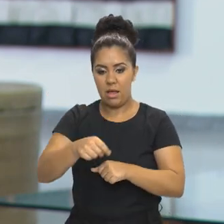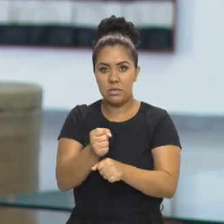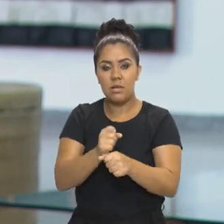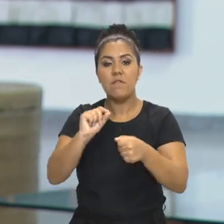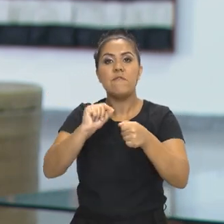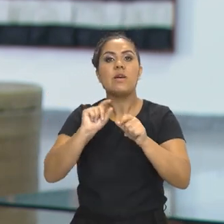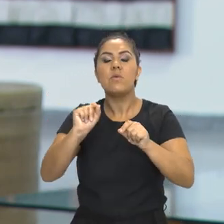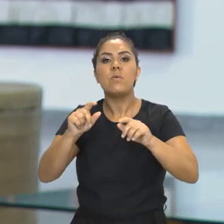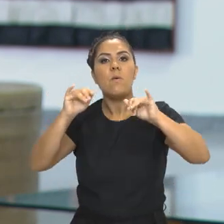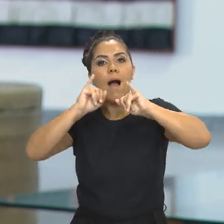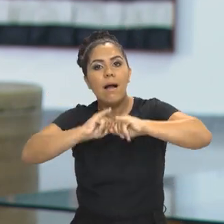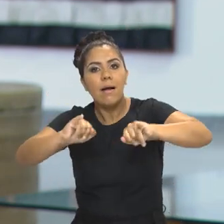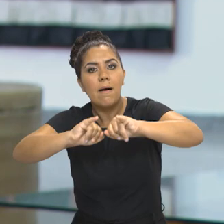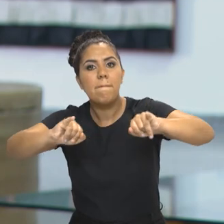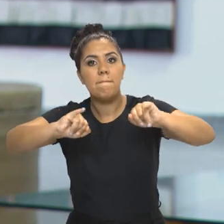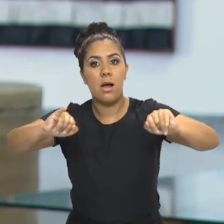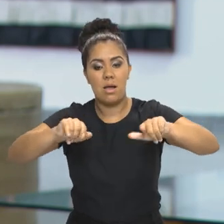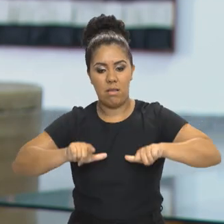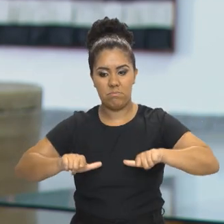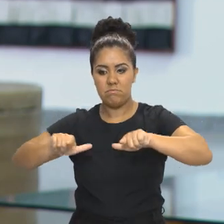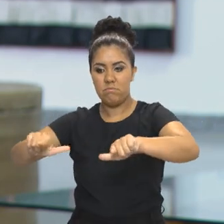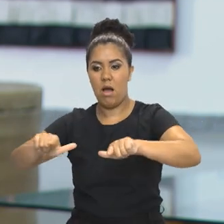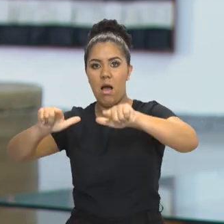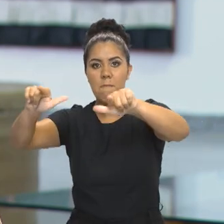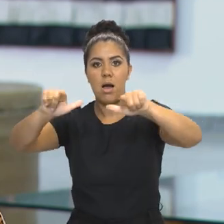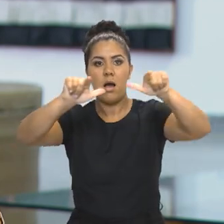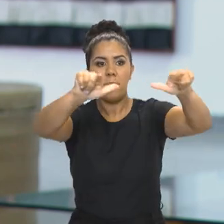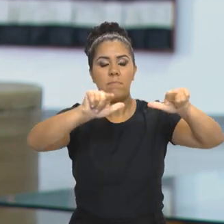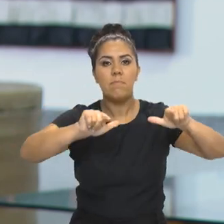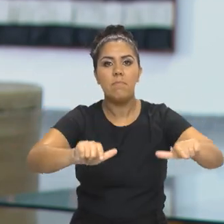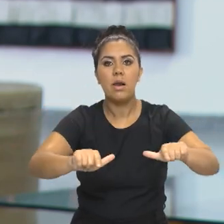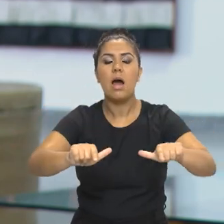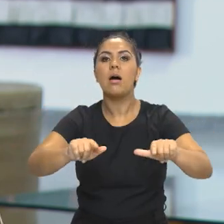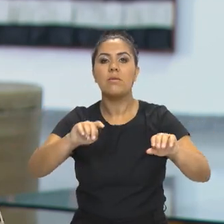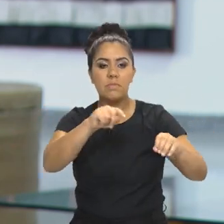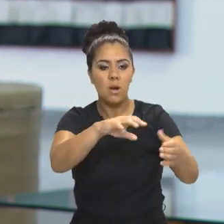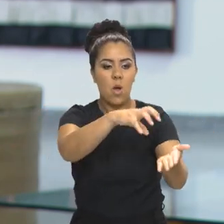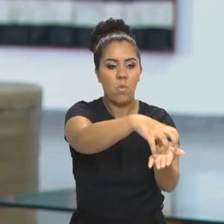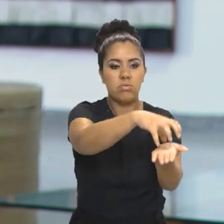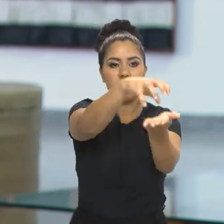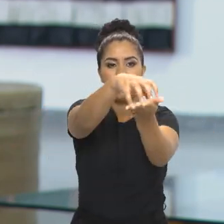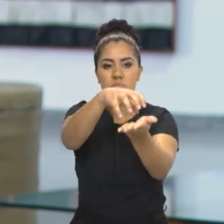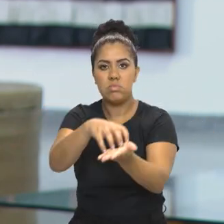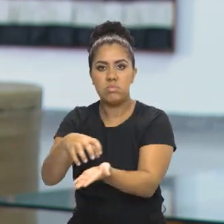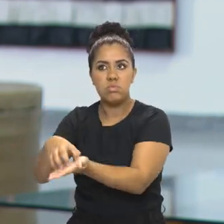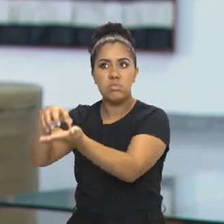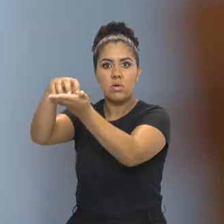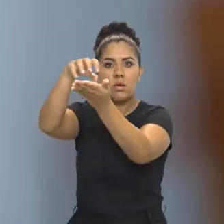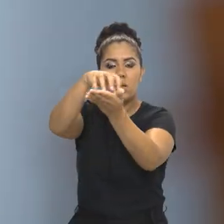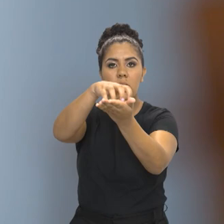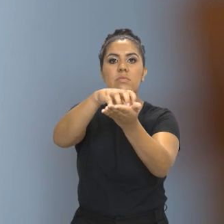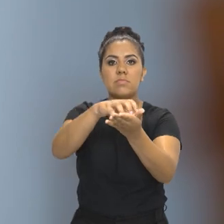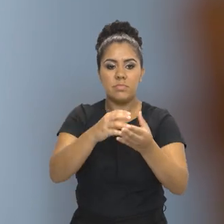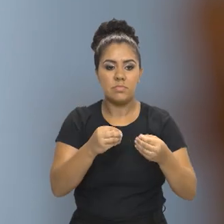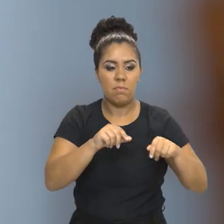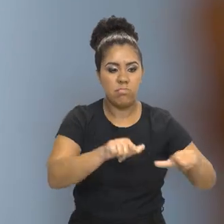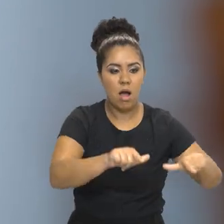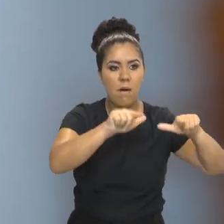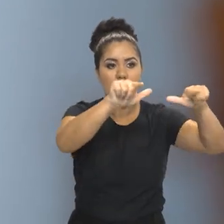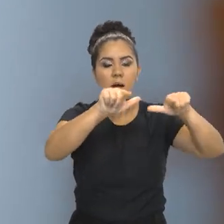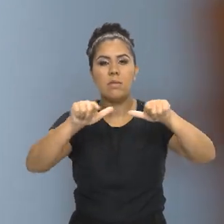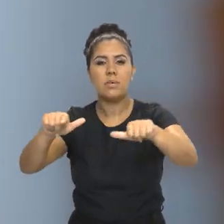que é para reconhecer as iniciativas populares e comunitárias de museus e memórias. Então a gente